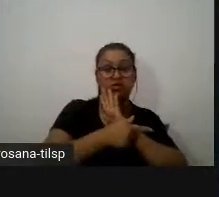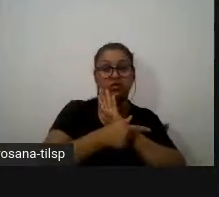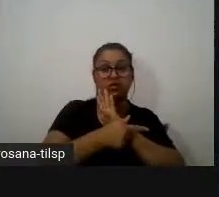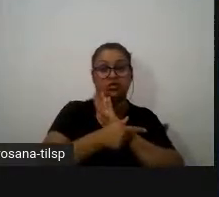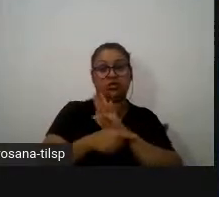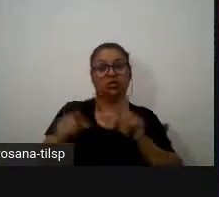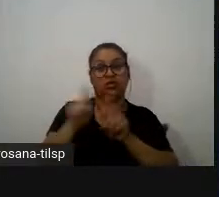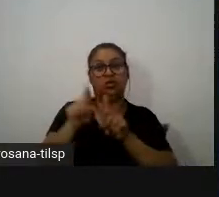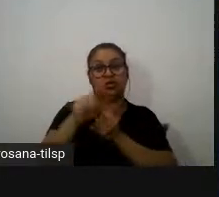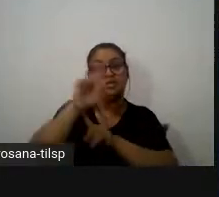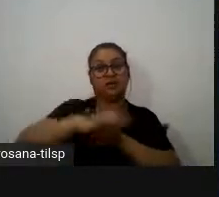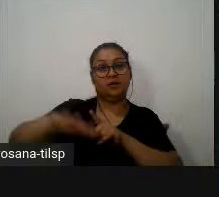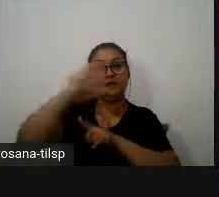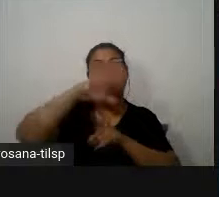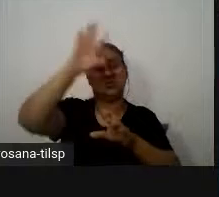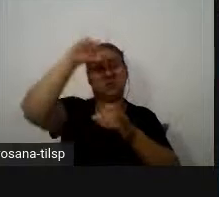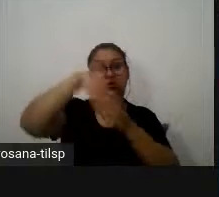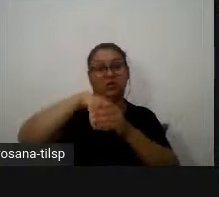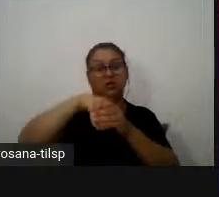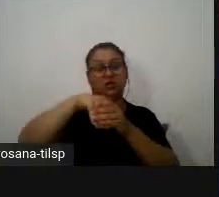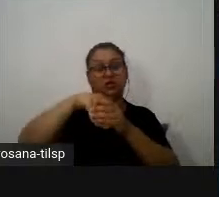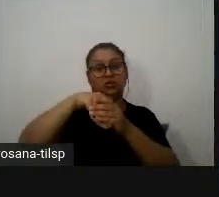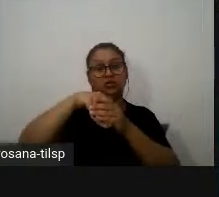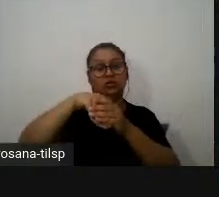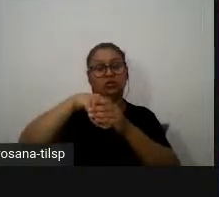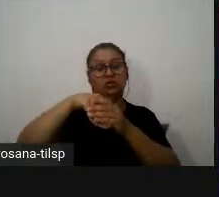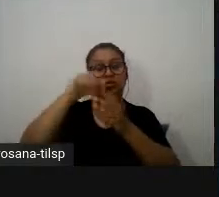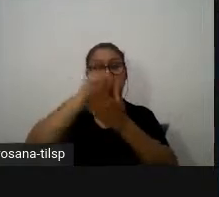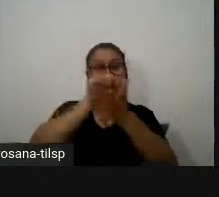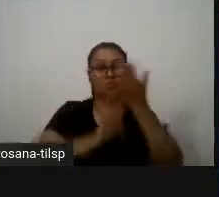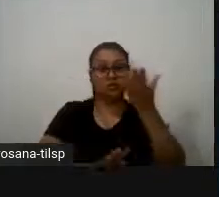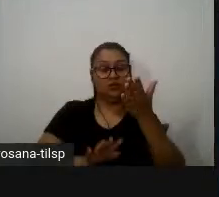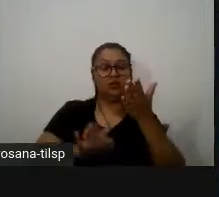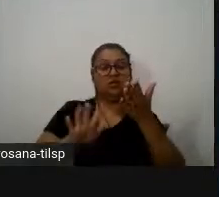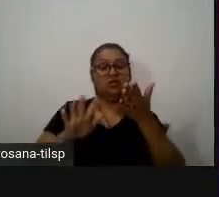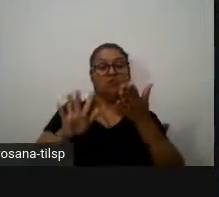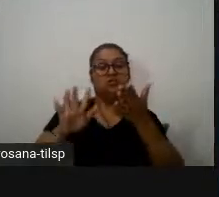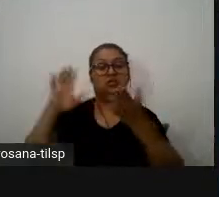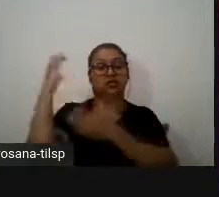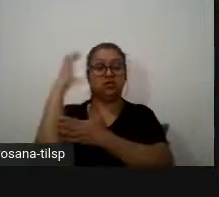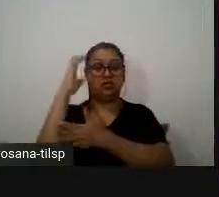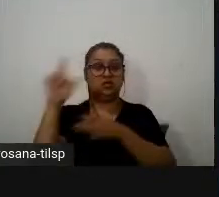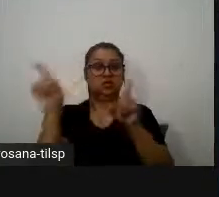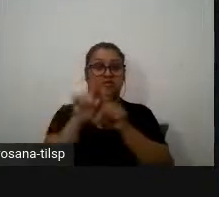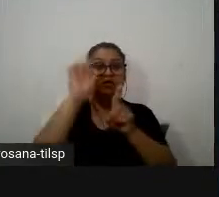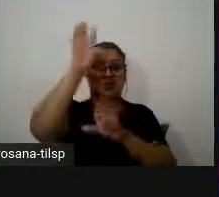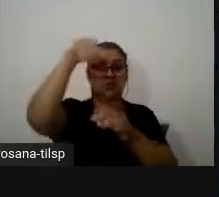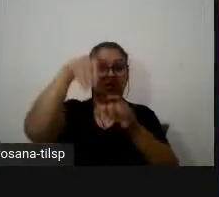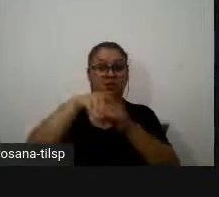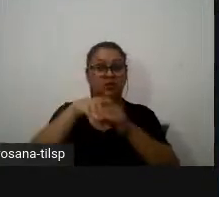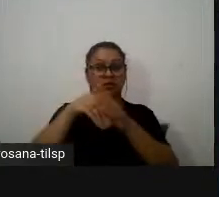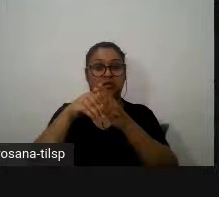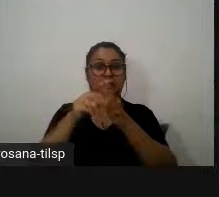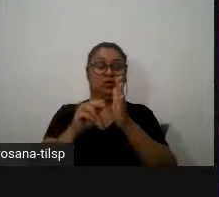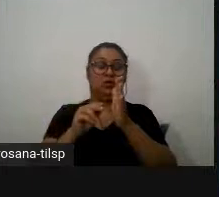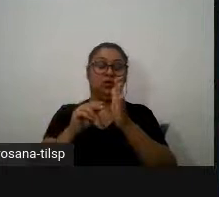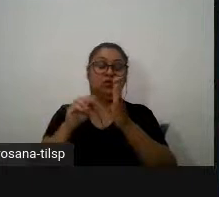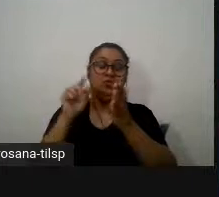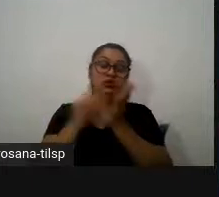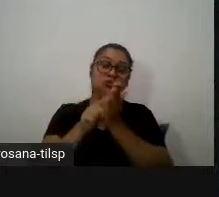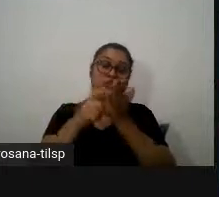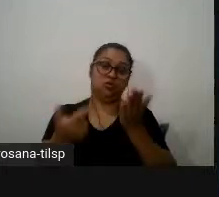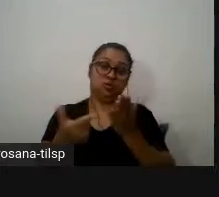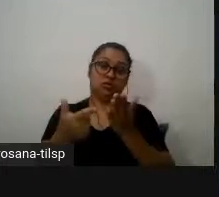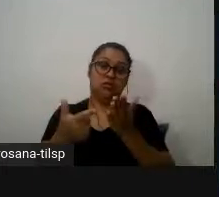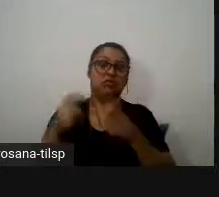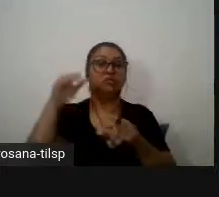circulam dentro da atividade científica e também dentro de uma atividade jornalística e que circulam obviamente dentro dessa atividade mas